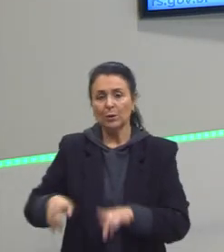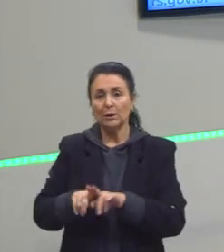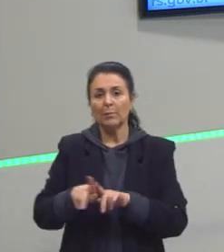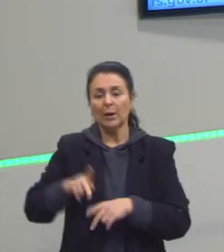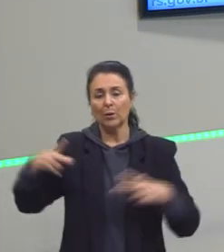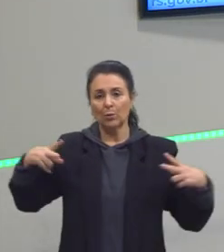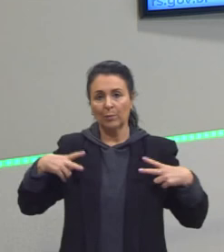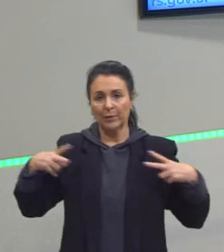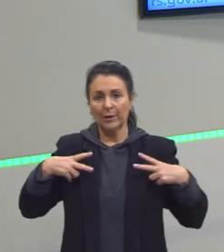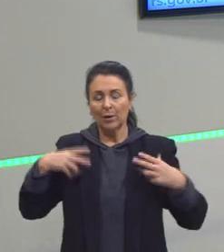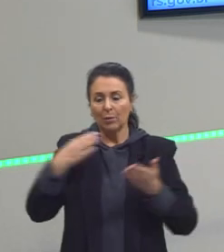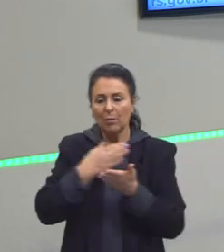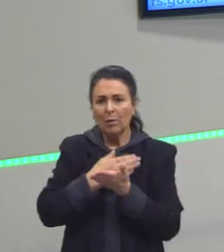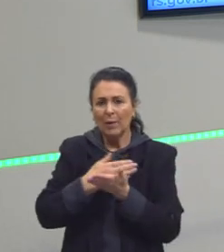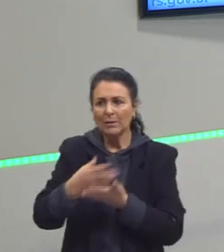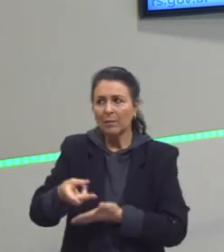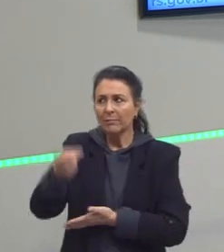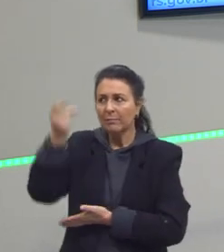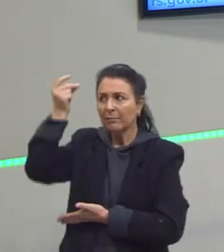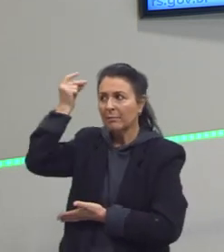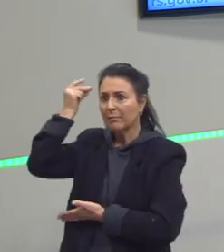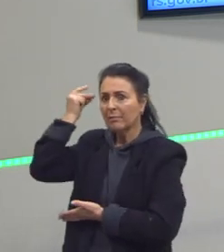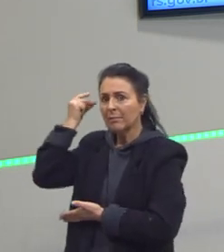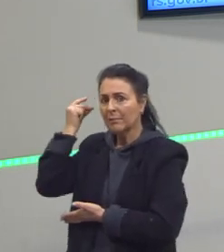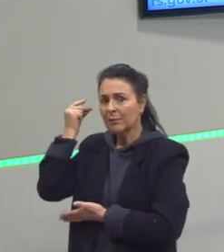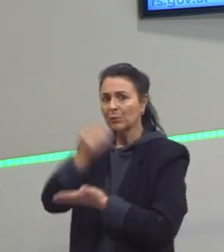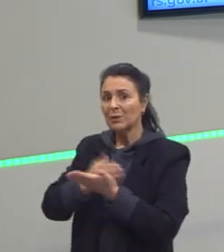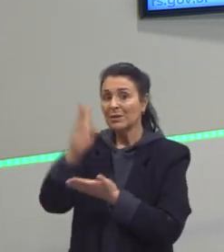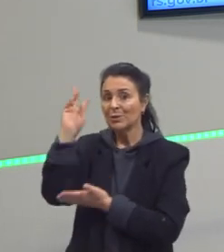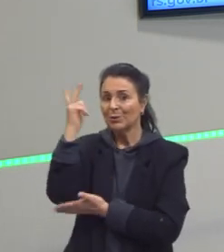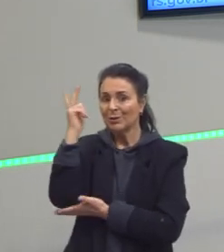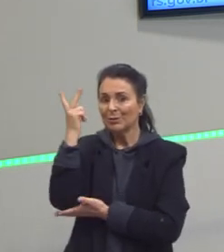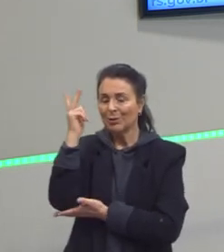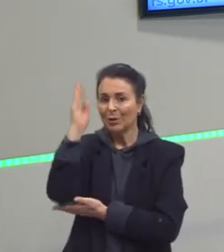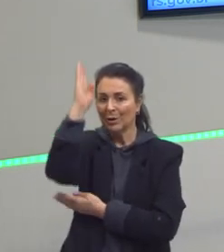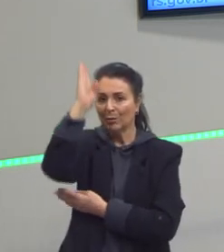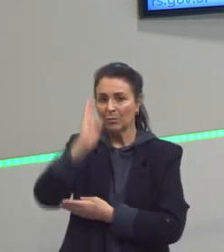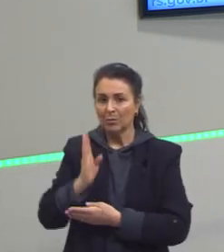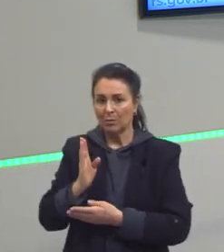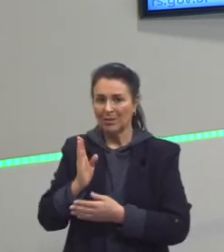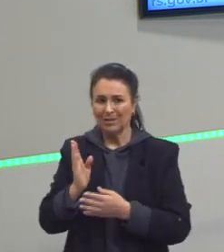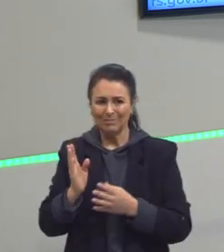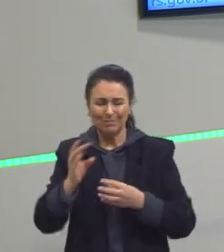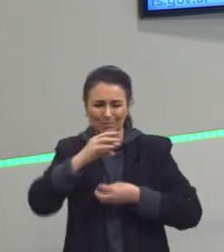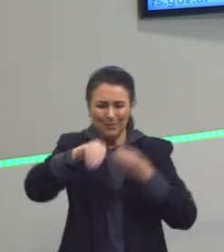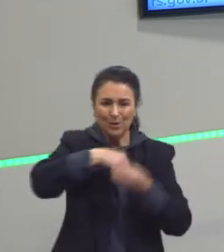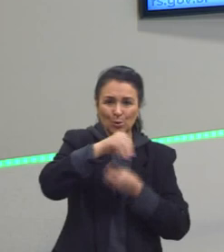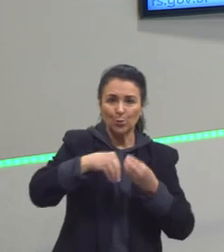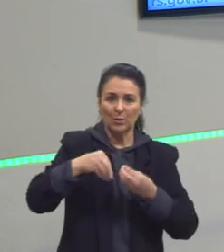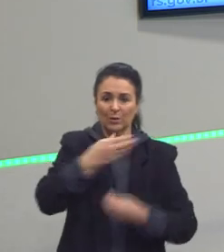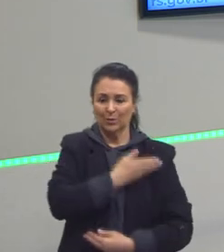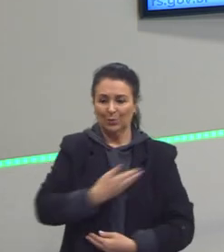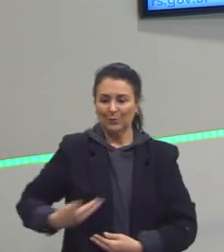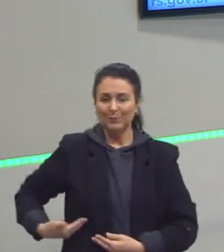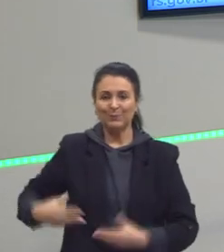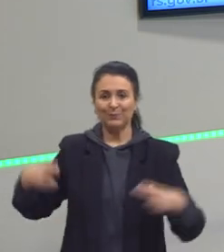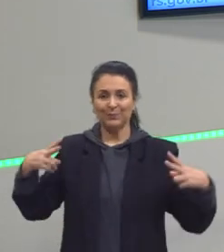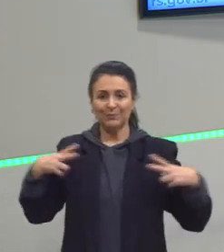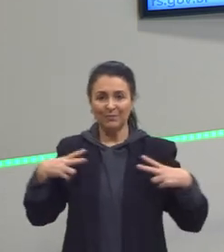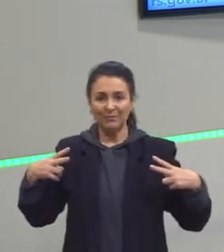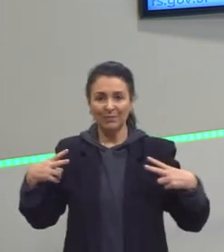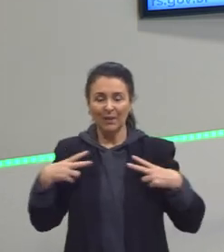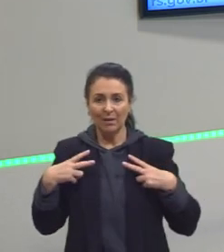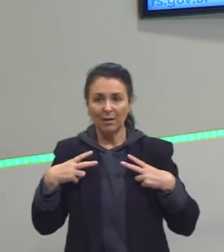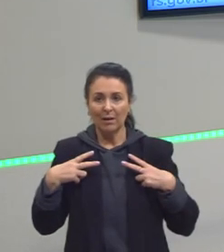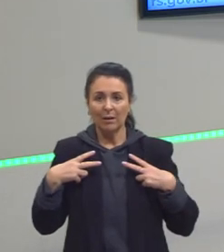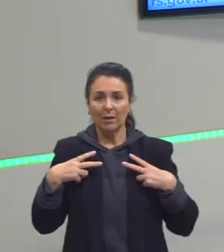lá do patriarcalismo, essa interferência do público no privado, certo? Então, eu estou comprando, eu estou pagando e